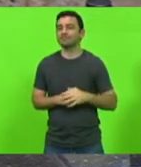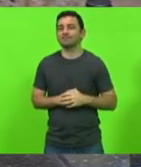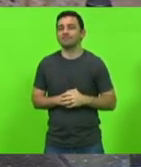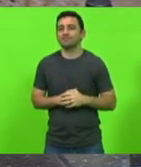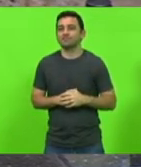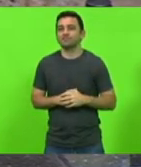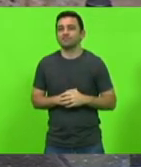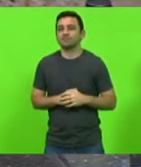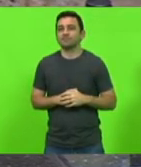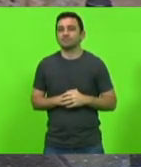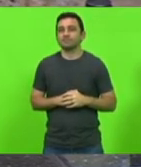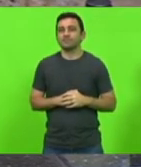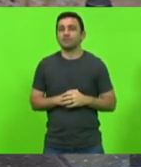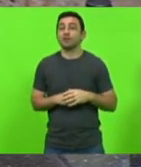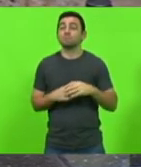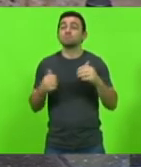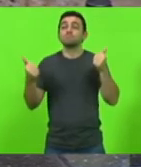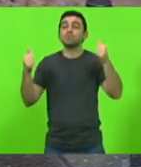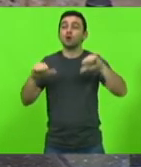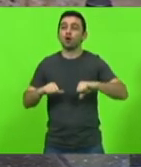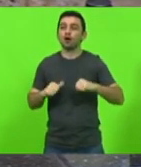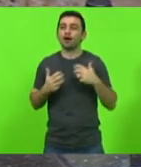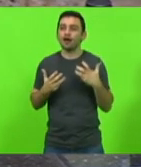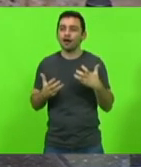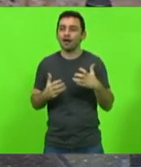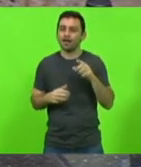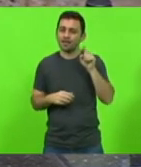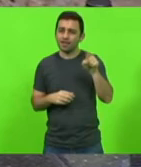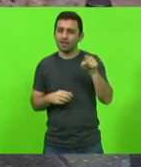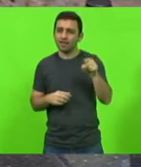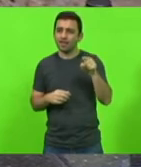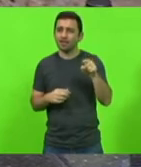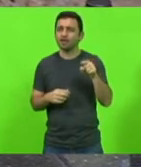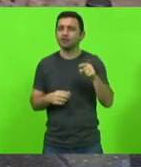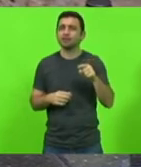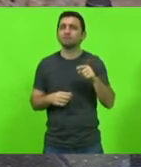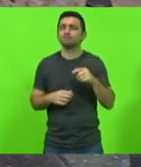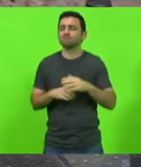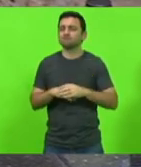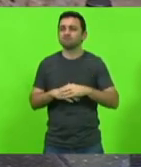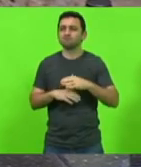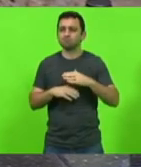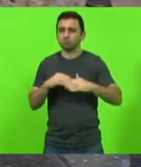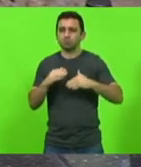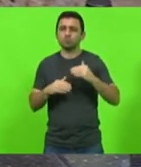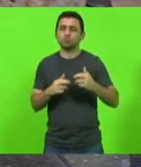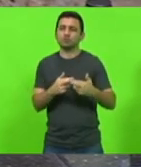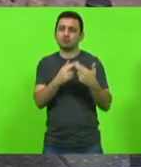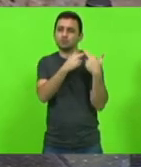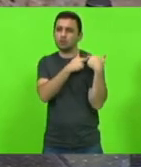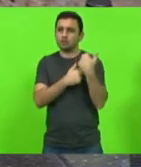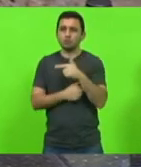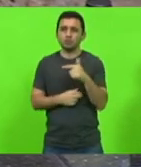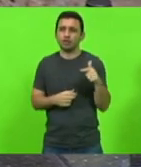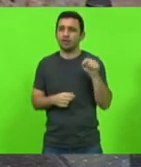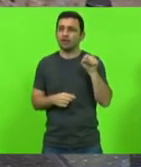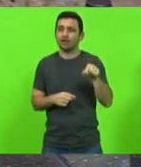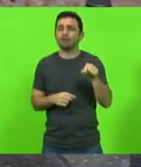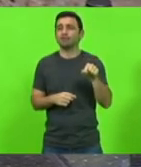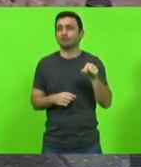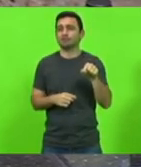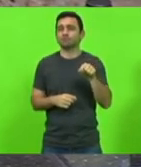e o pior é que está querendo enquadrar ele por improbidade administrativa improbidade administrativa